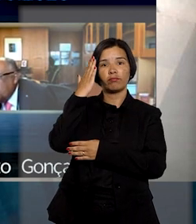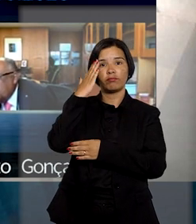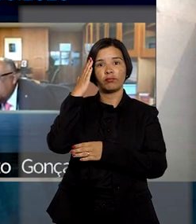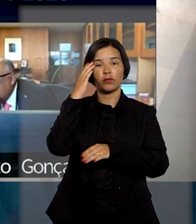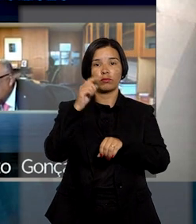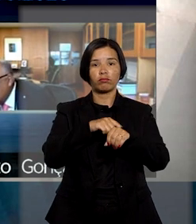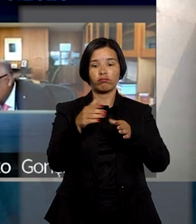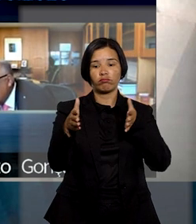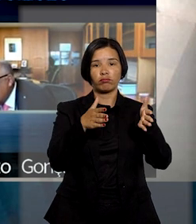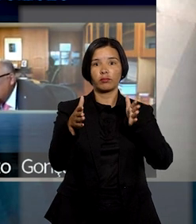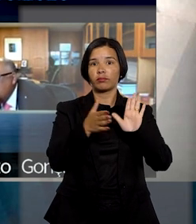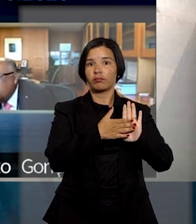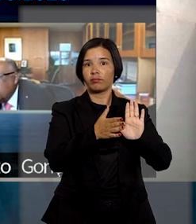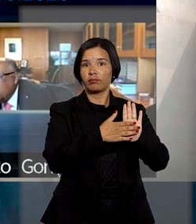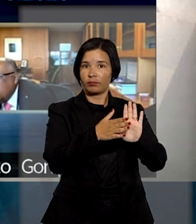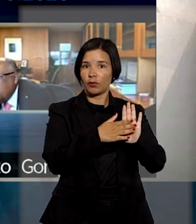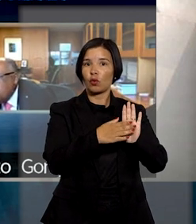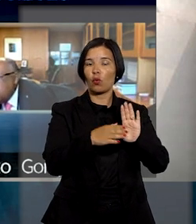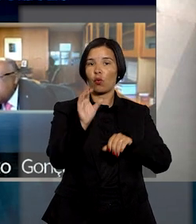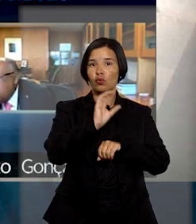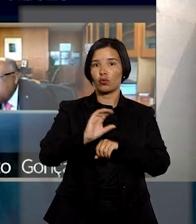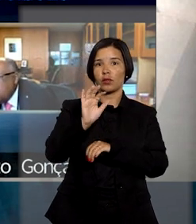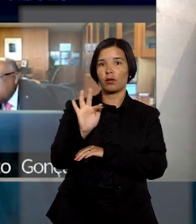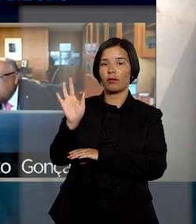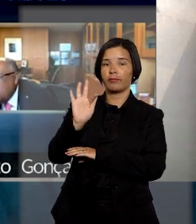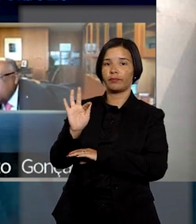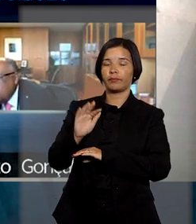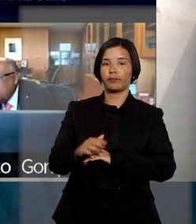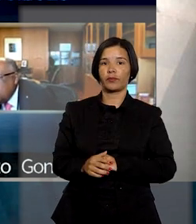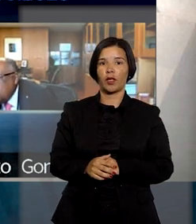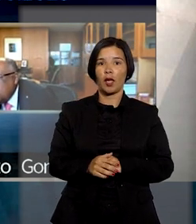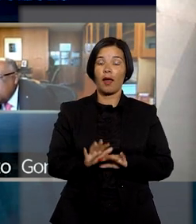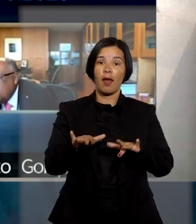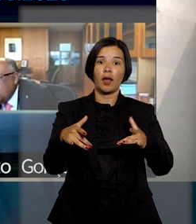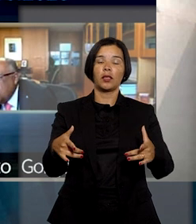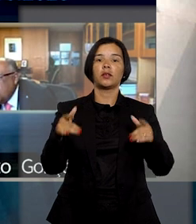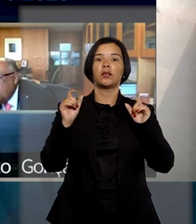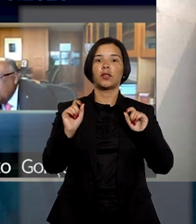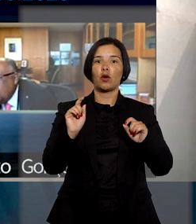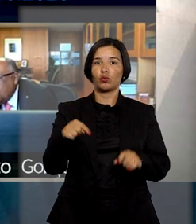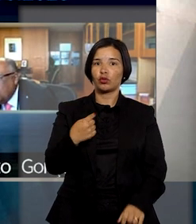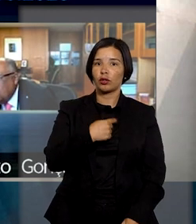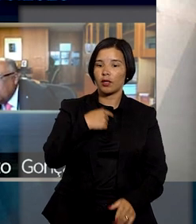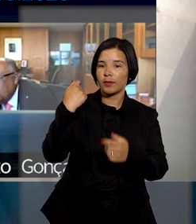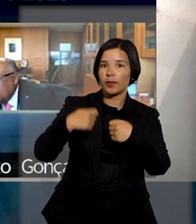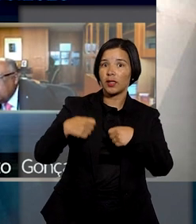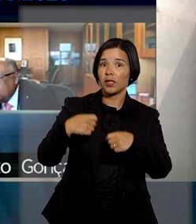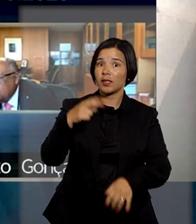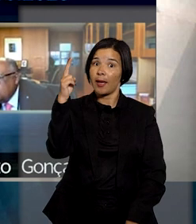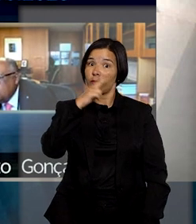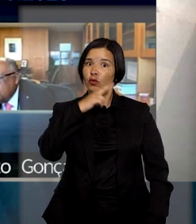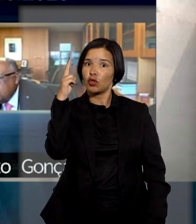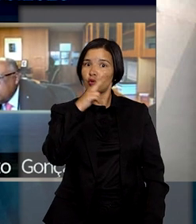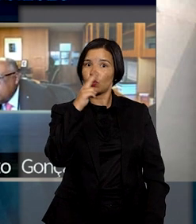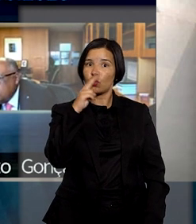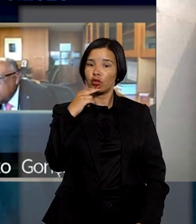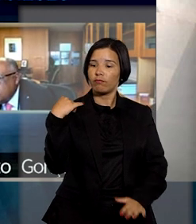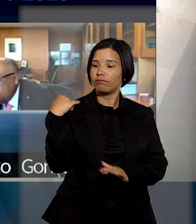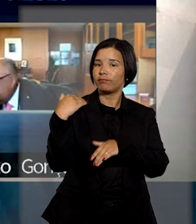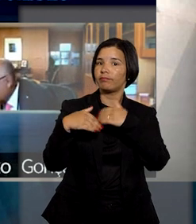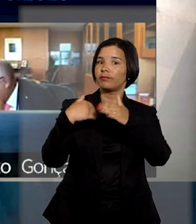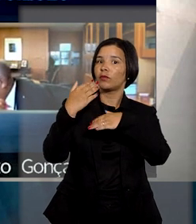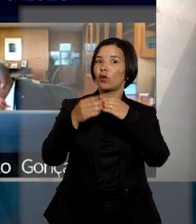estabelecer precedentes em matéria infraconstitucional federal. Dessa forma, nós precisamos urgentemente